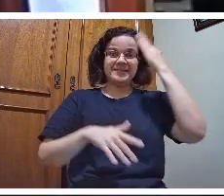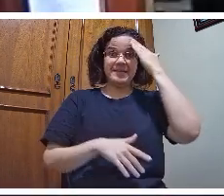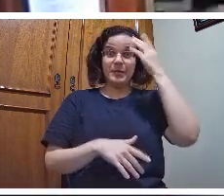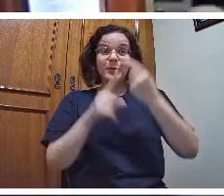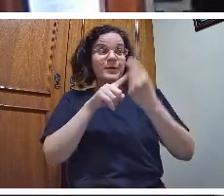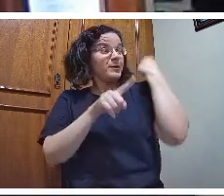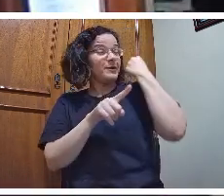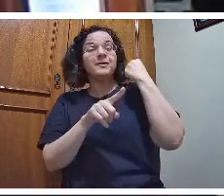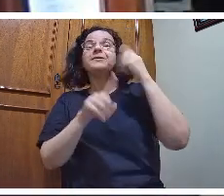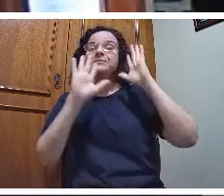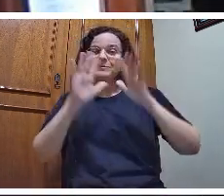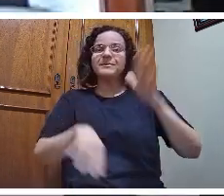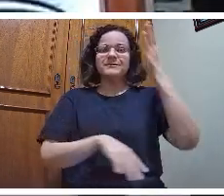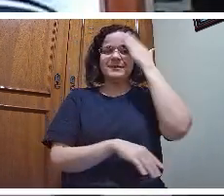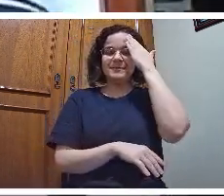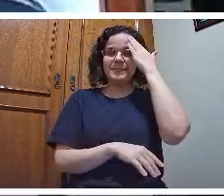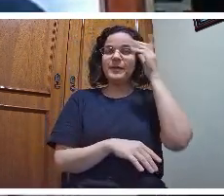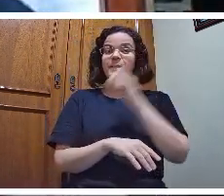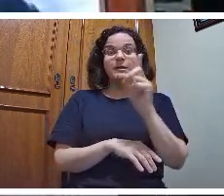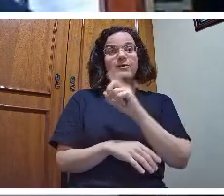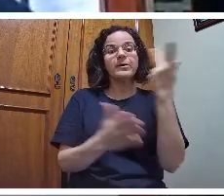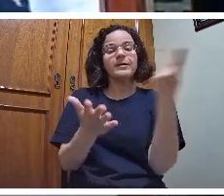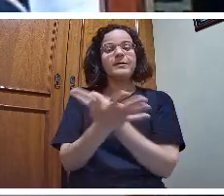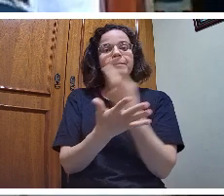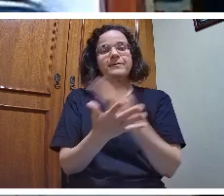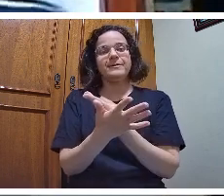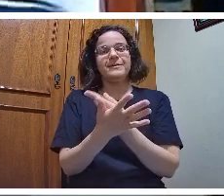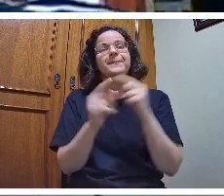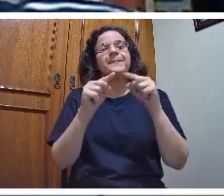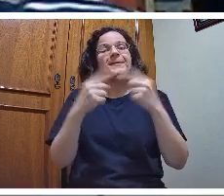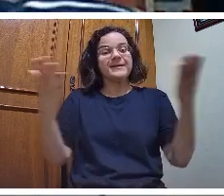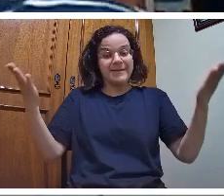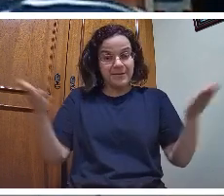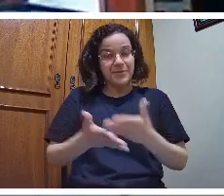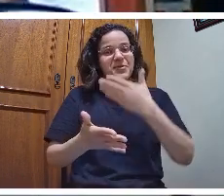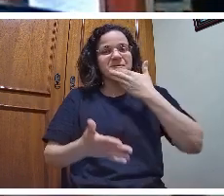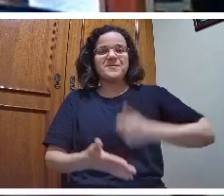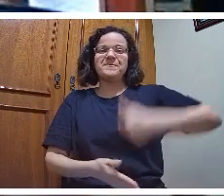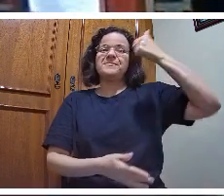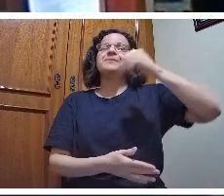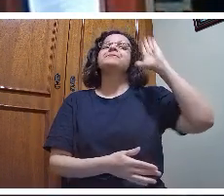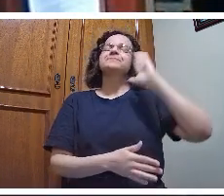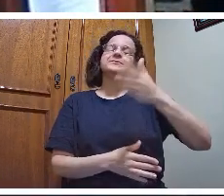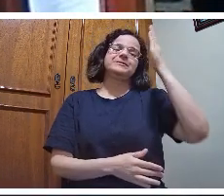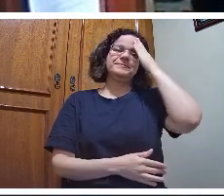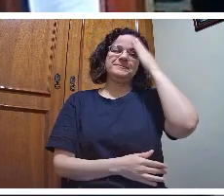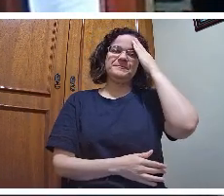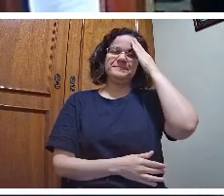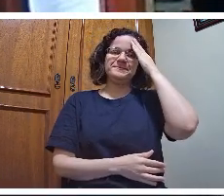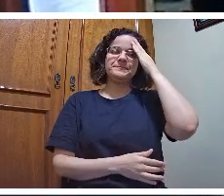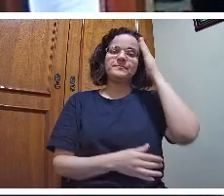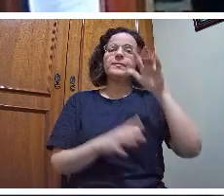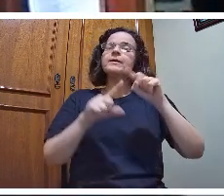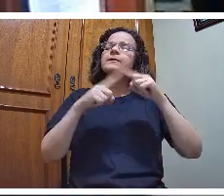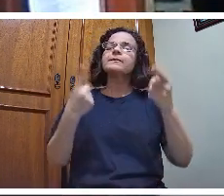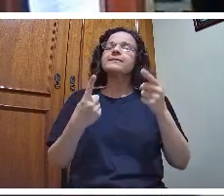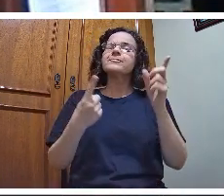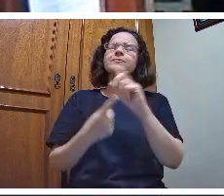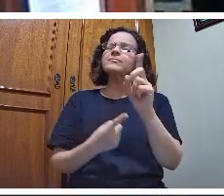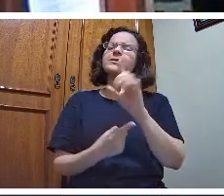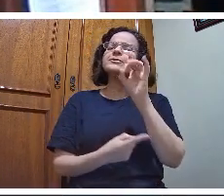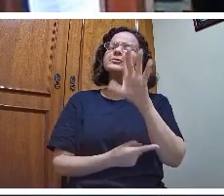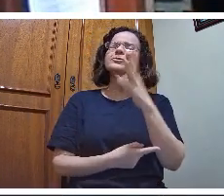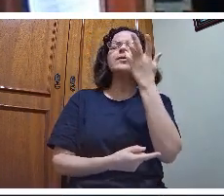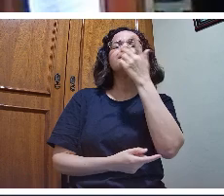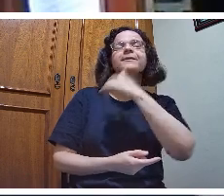não era errado. Agora eu sei melhor aquilo que eu já conheço. aliás, não precisa falar só em criança, nós mesmos